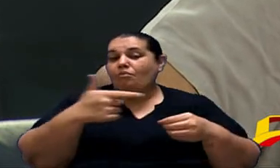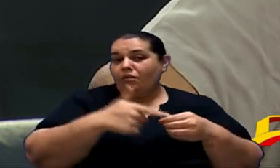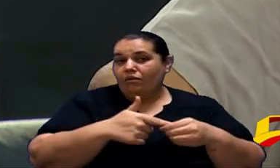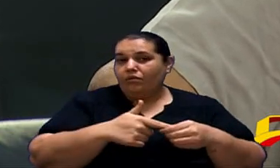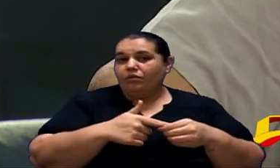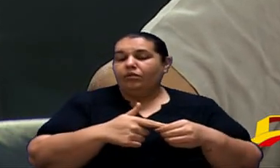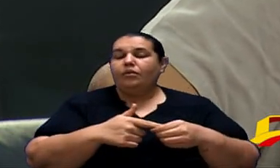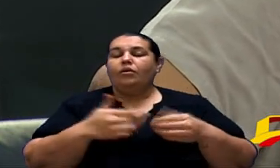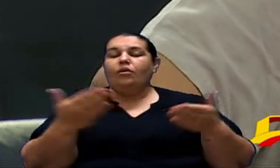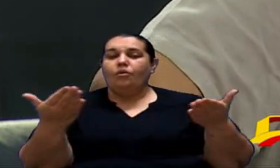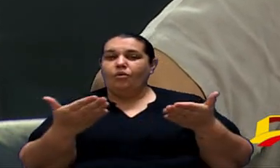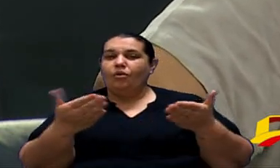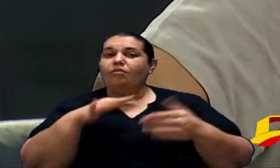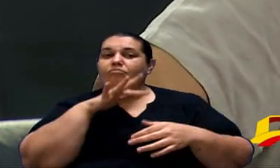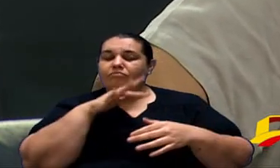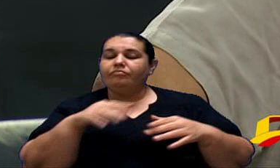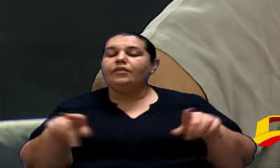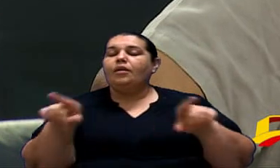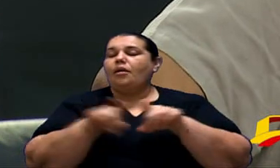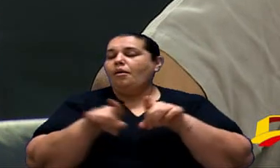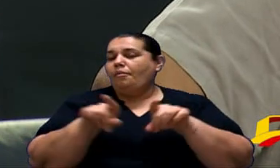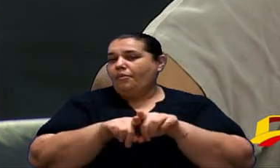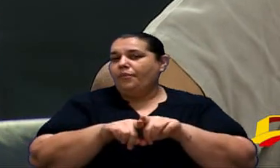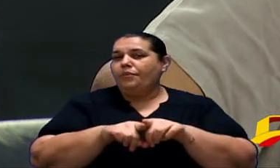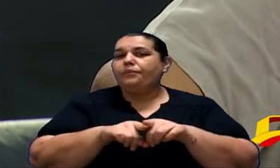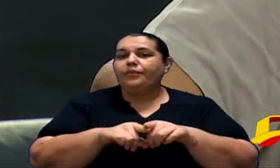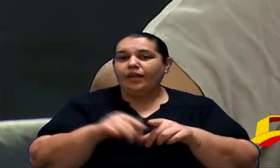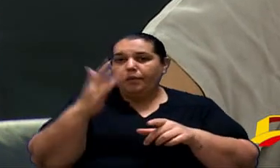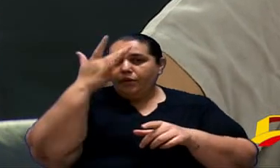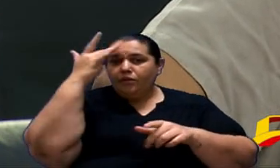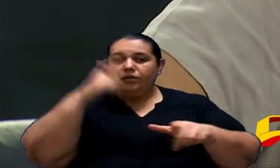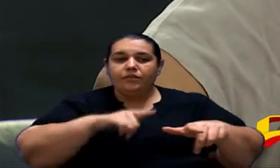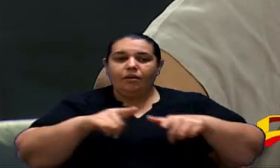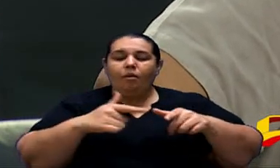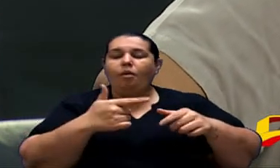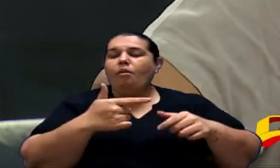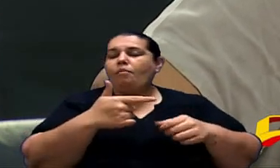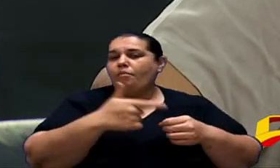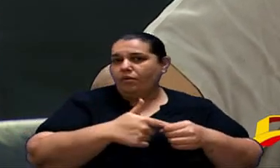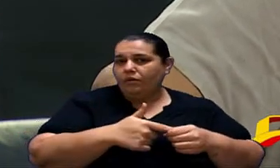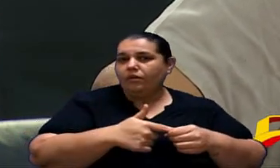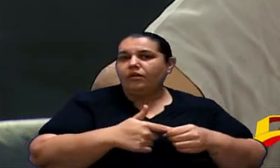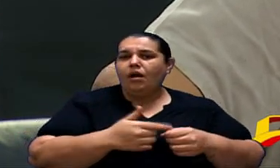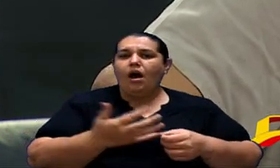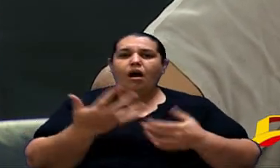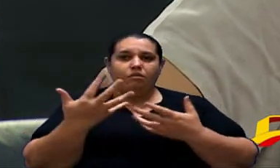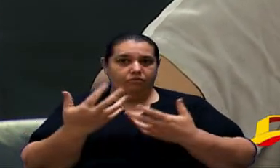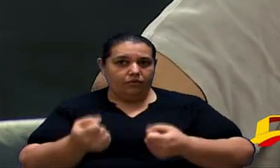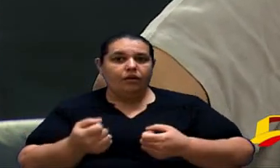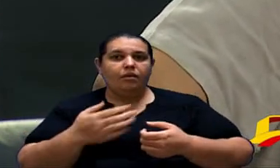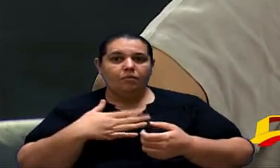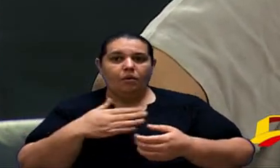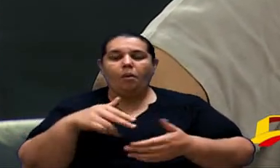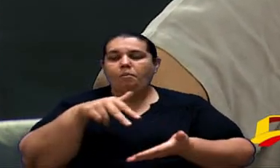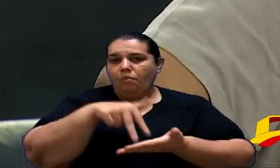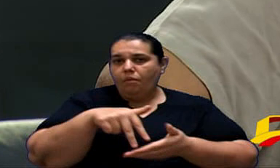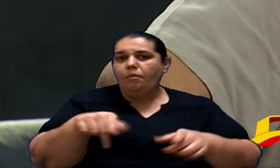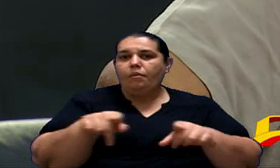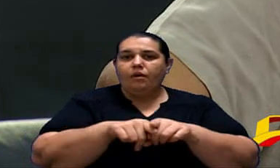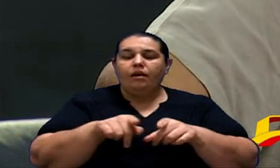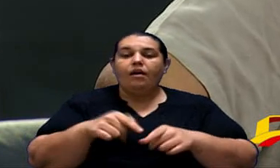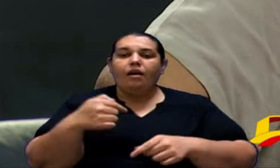parabéns a todos, os frentistas, contem conosco, com o apoio da bancada do PT, eu, Everdo, e Yara,